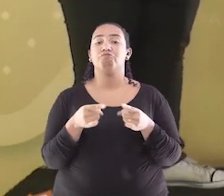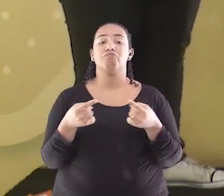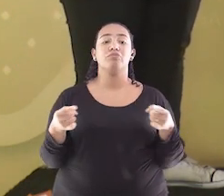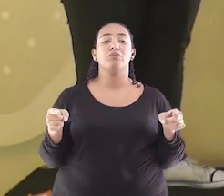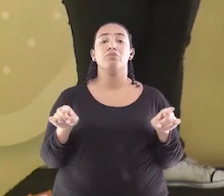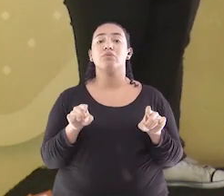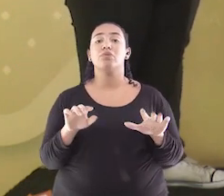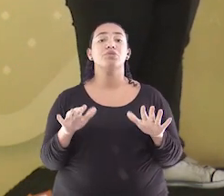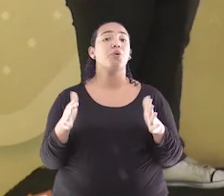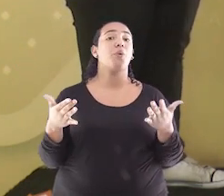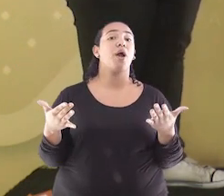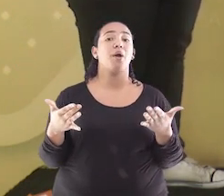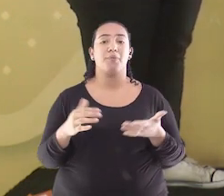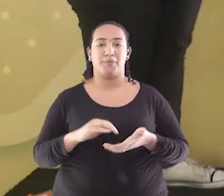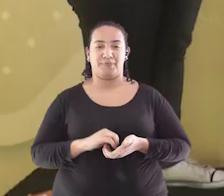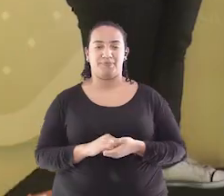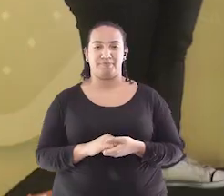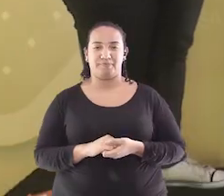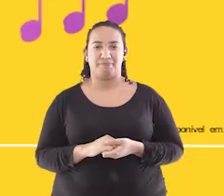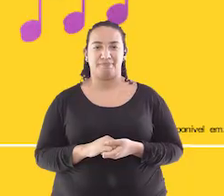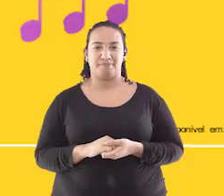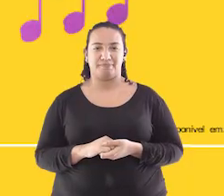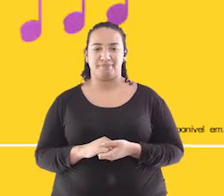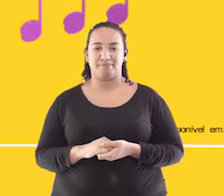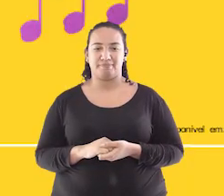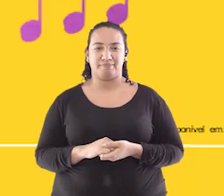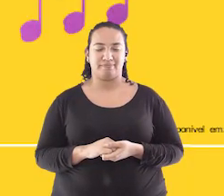Vamos lá? Qual é a música número 1?